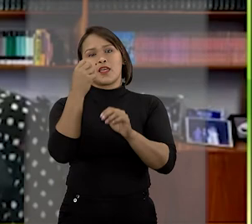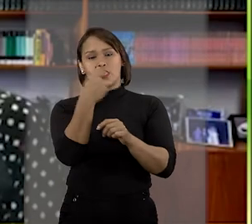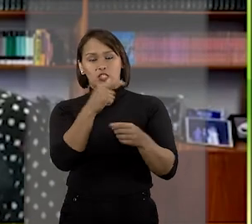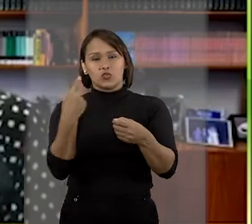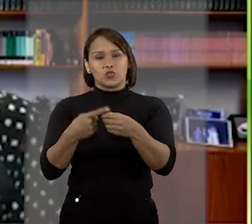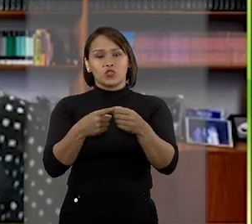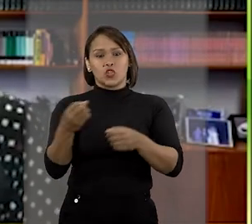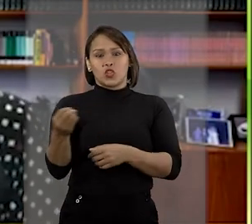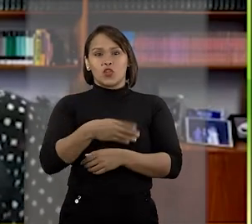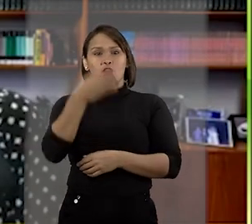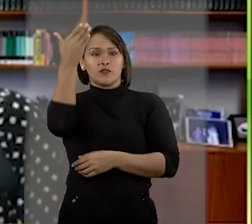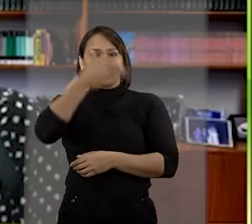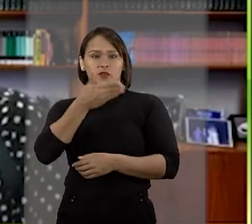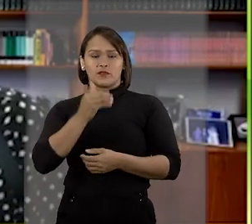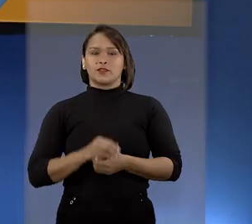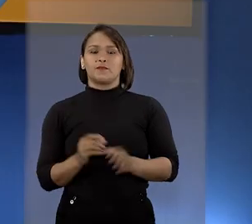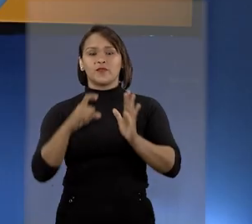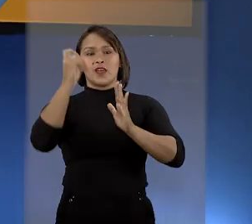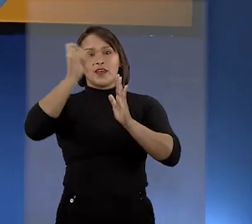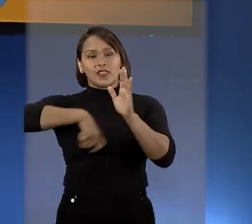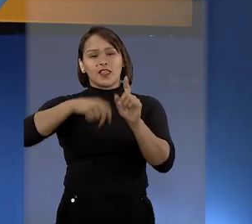superveniência de fatos novos.